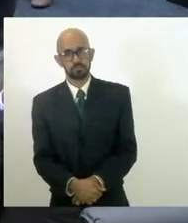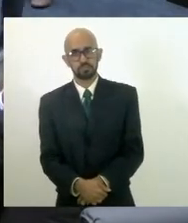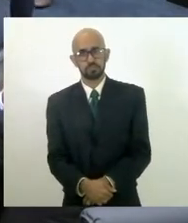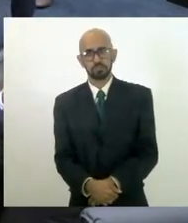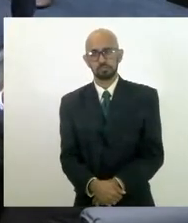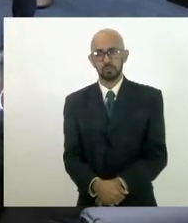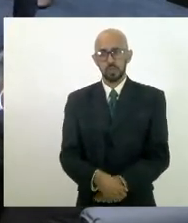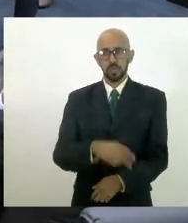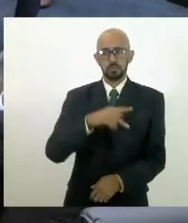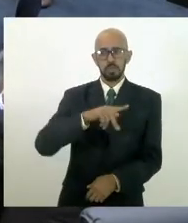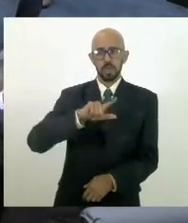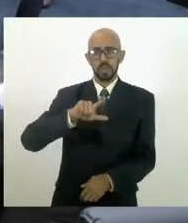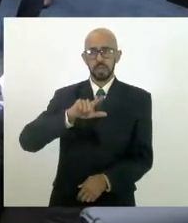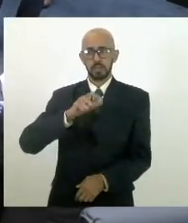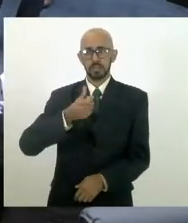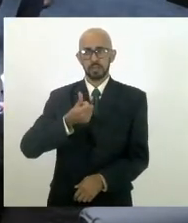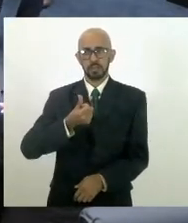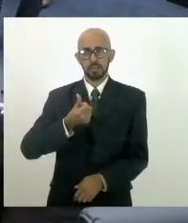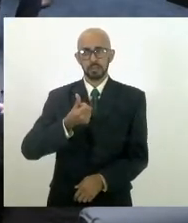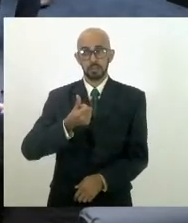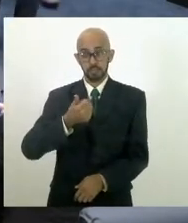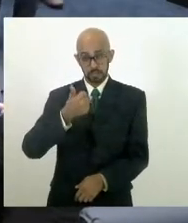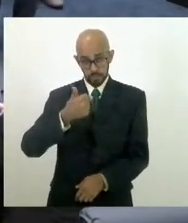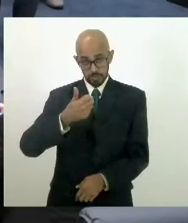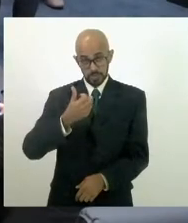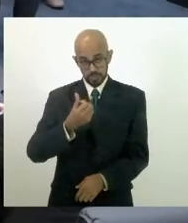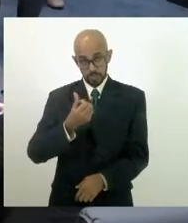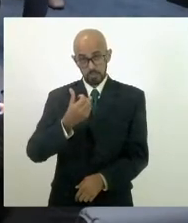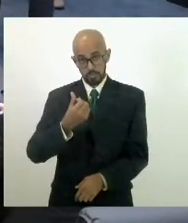PL 1661 de 19.